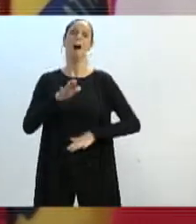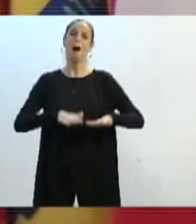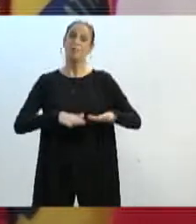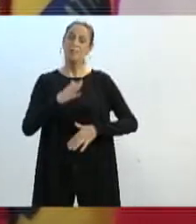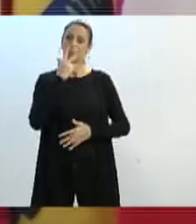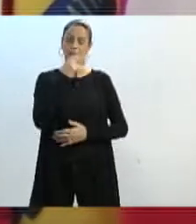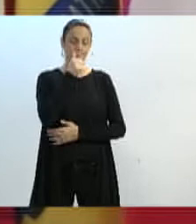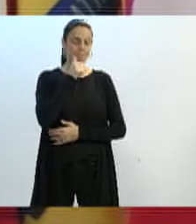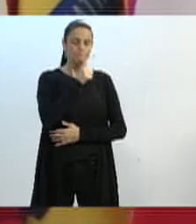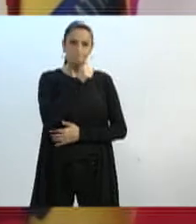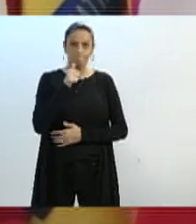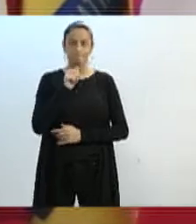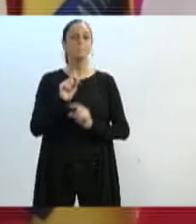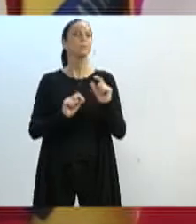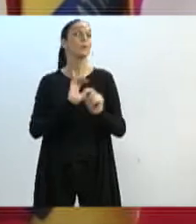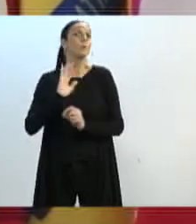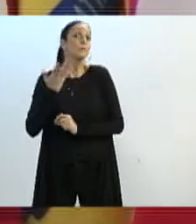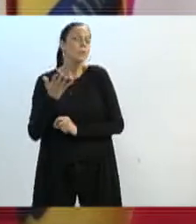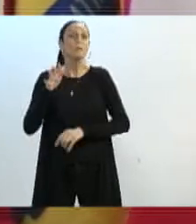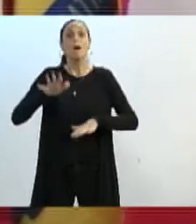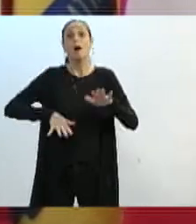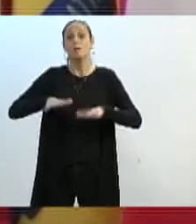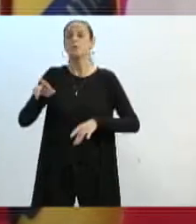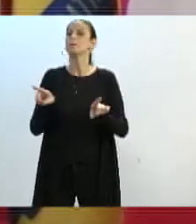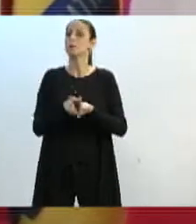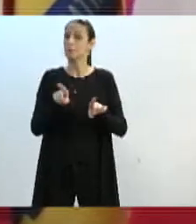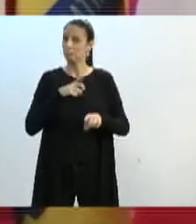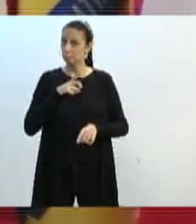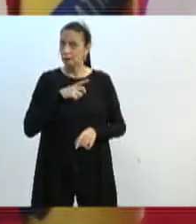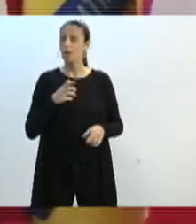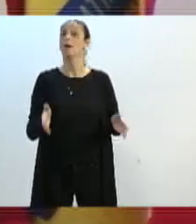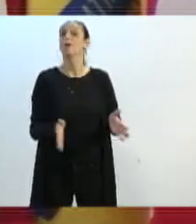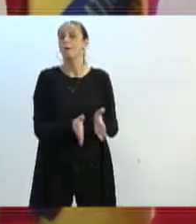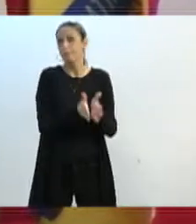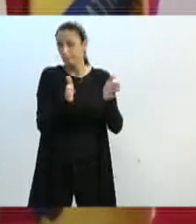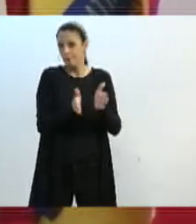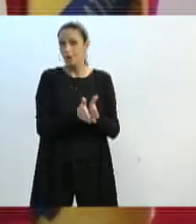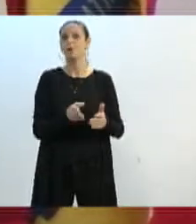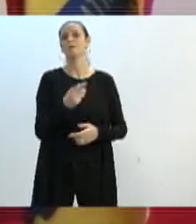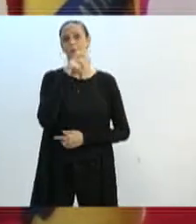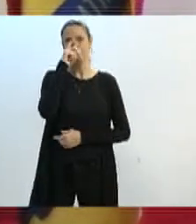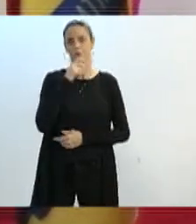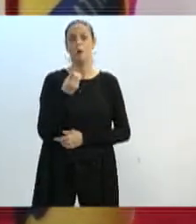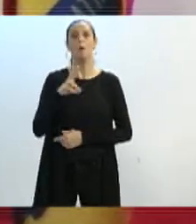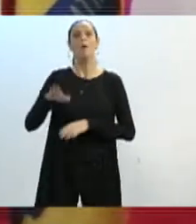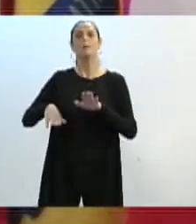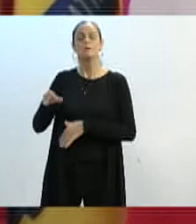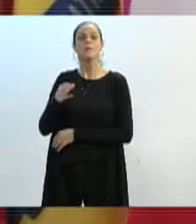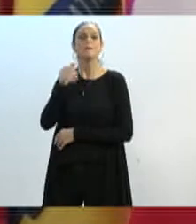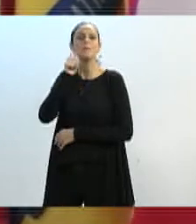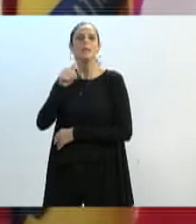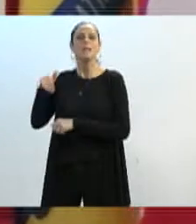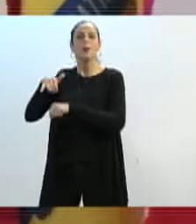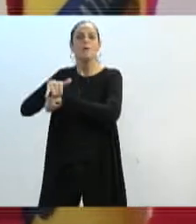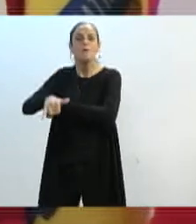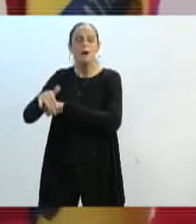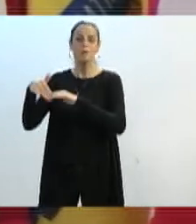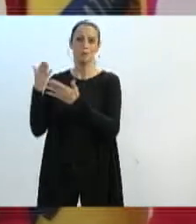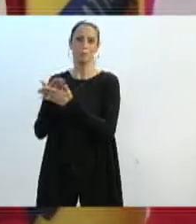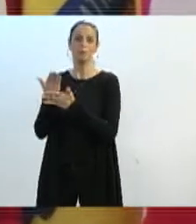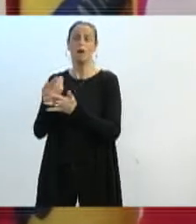ela acaba caindo algumas vezes em pobreza menstrual. De meninas que faltam à escola porque não têm acesso a um único